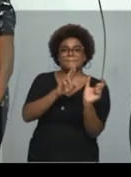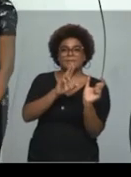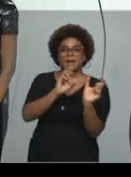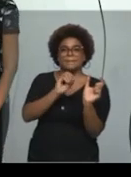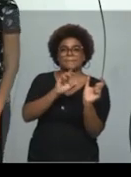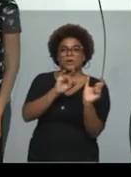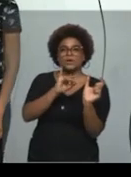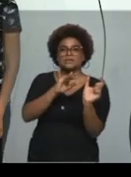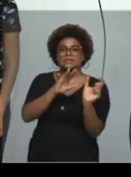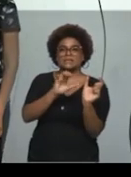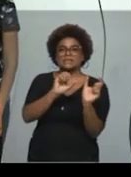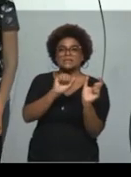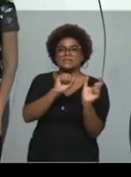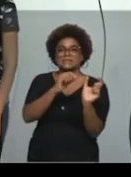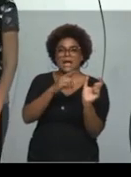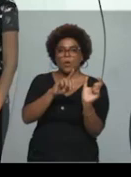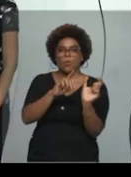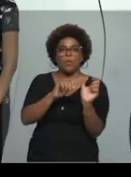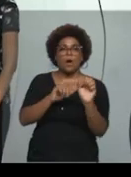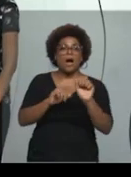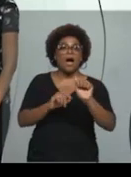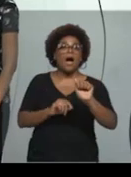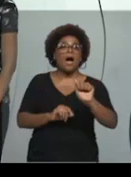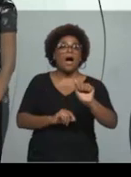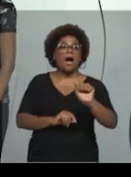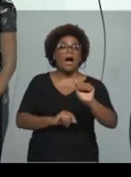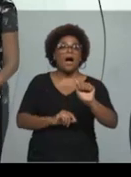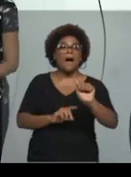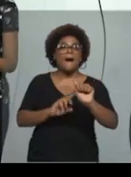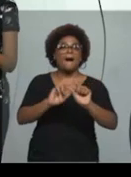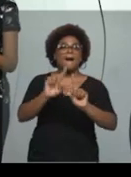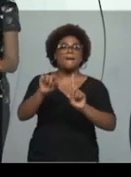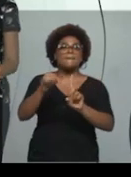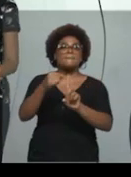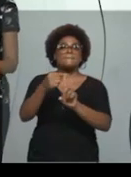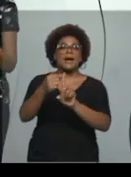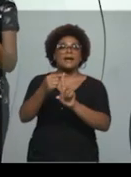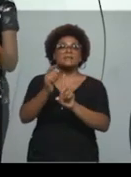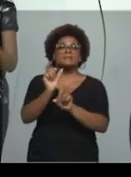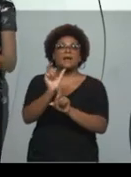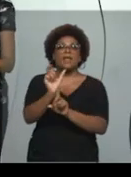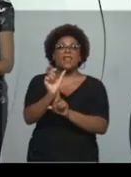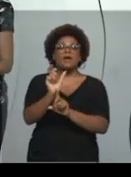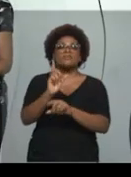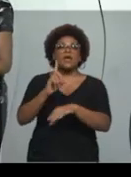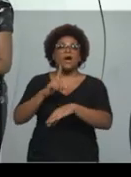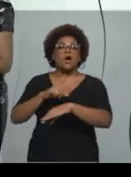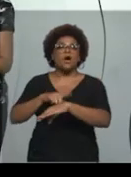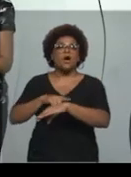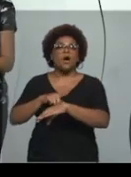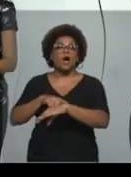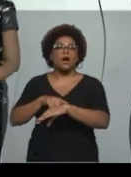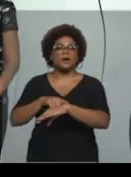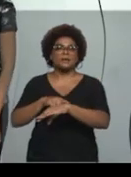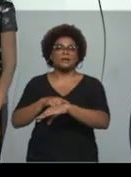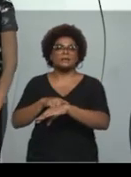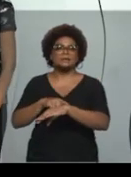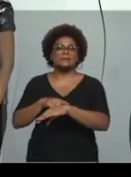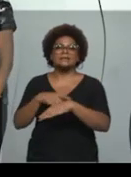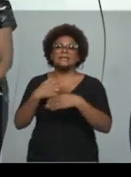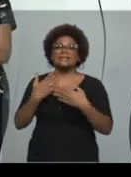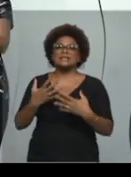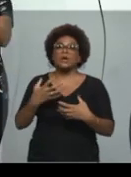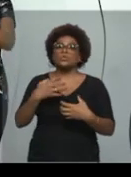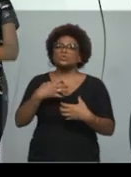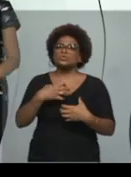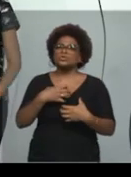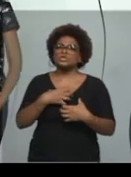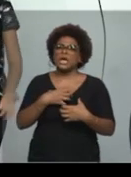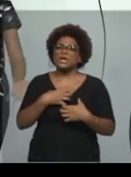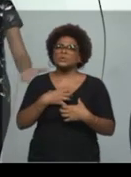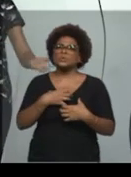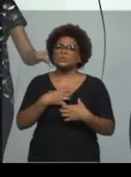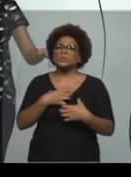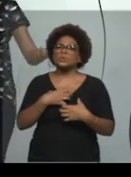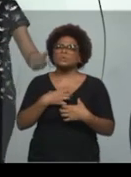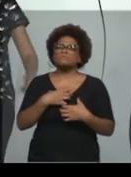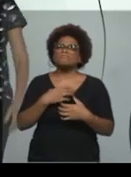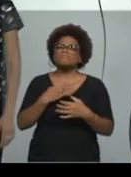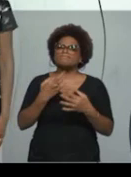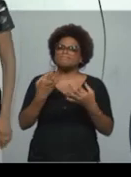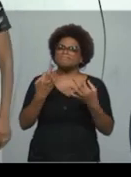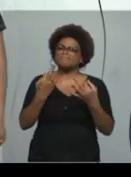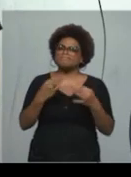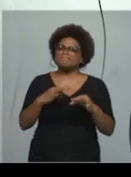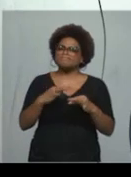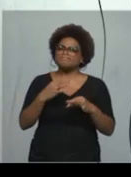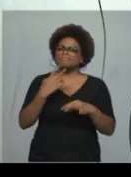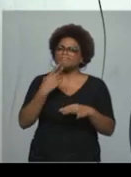gente, na norma culta é, a que horas ela volta? Você fala, poxa,